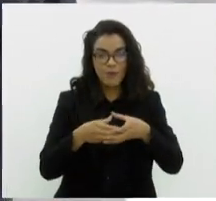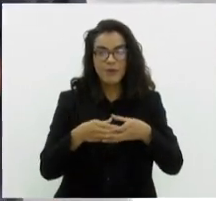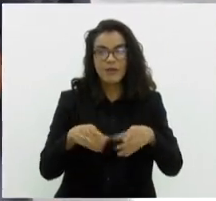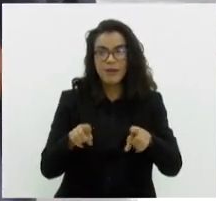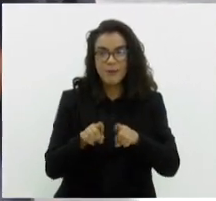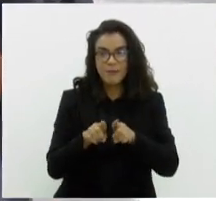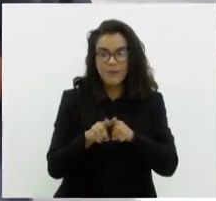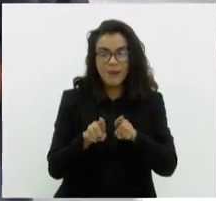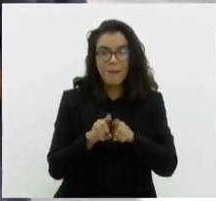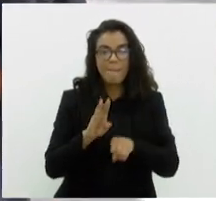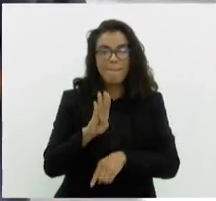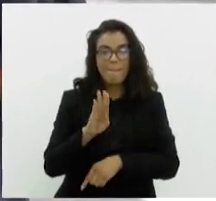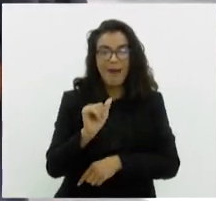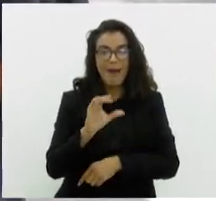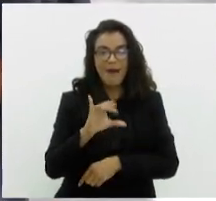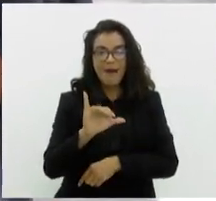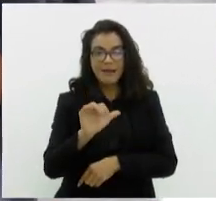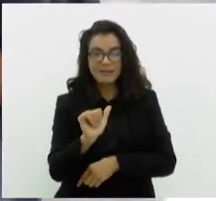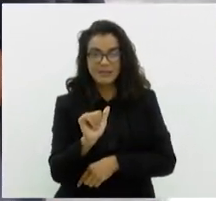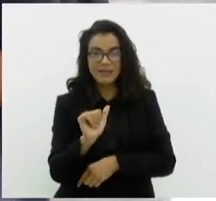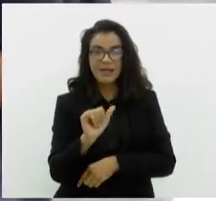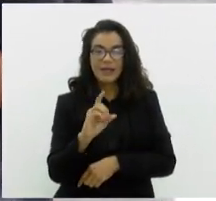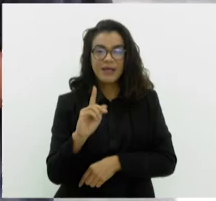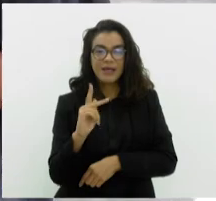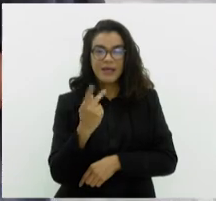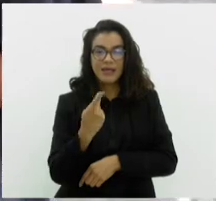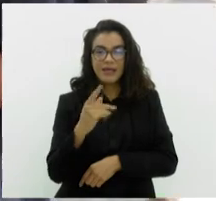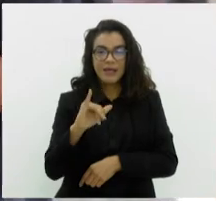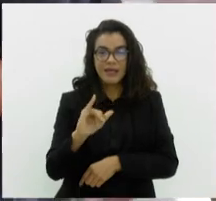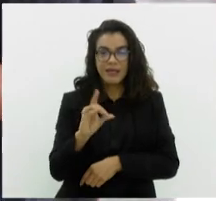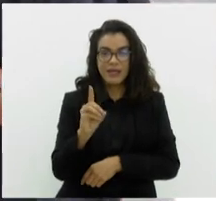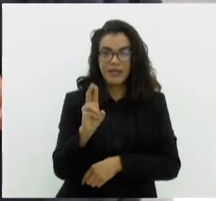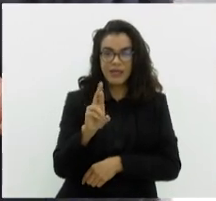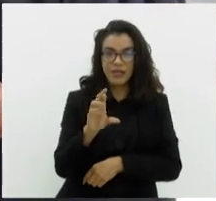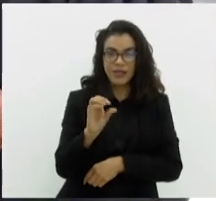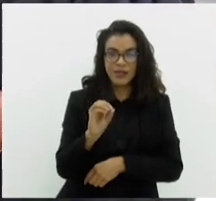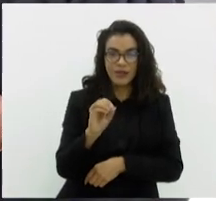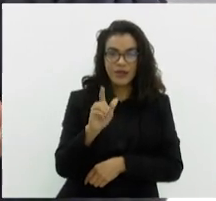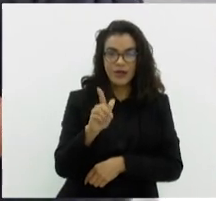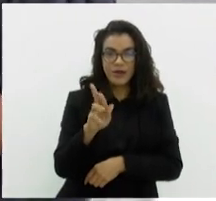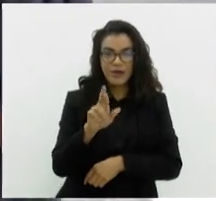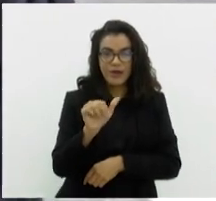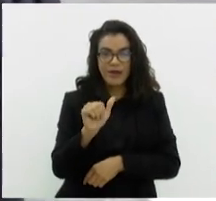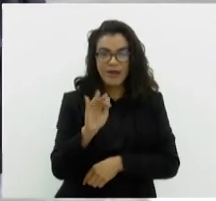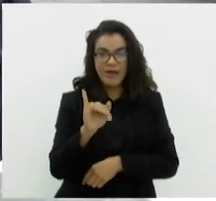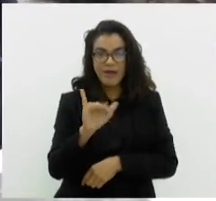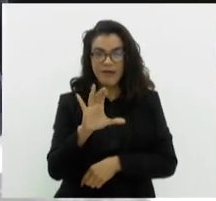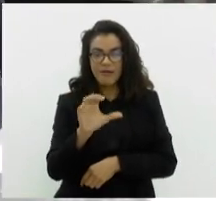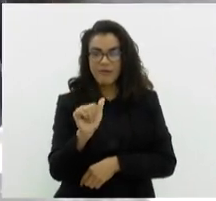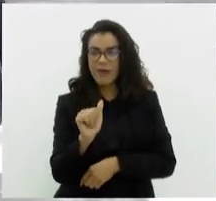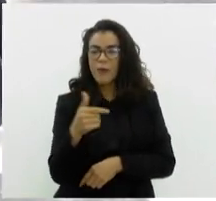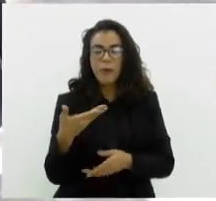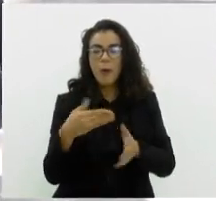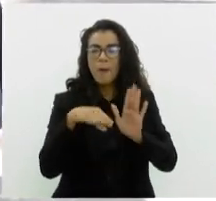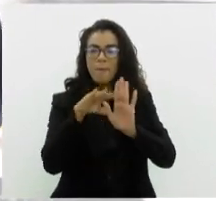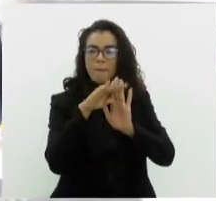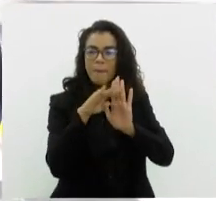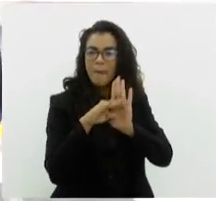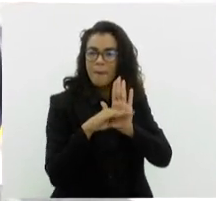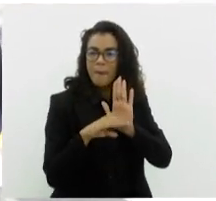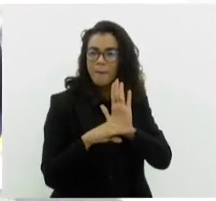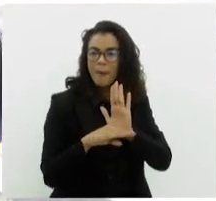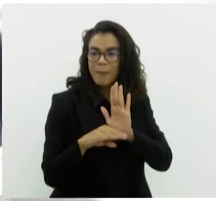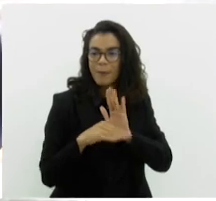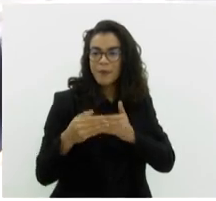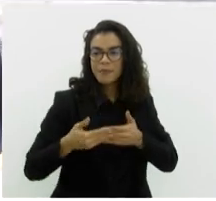Hidrográficas da Baía de Guanabara. Adriana, qual a finalidade desse evento e quais são esses assuntos que estarão em pauta nesses